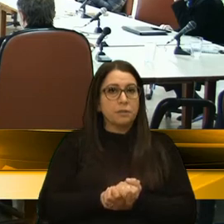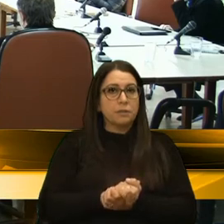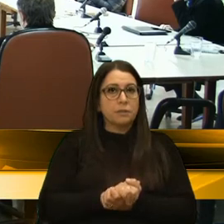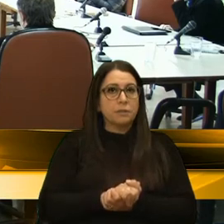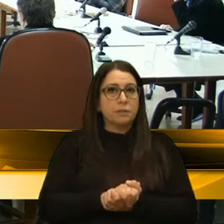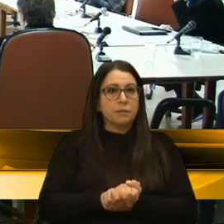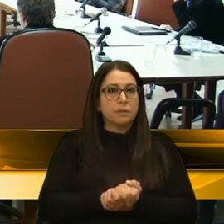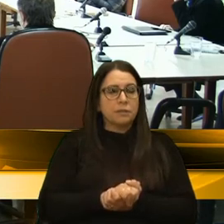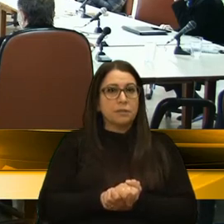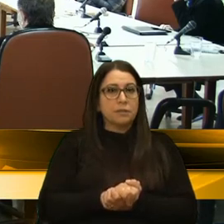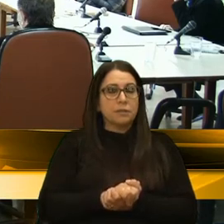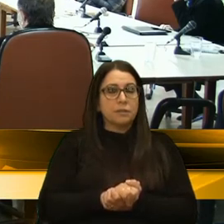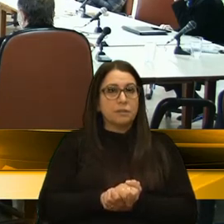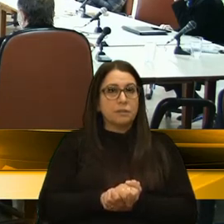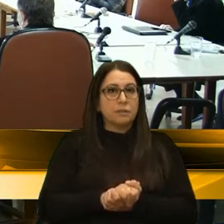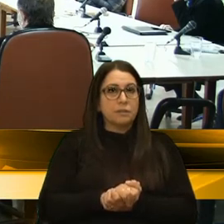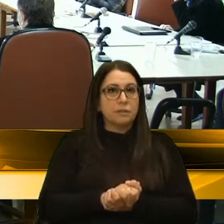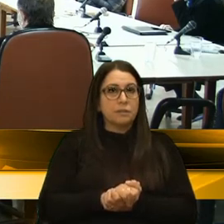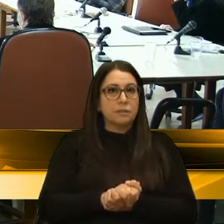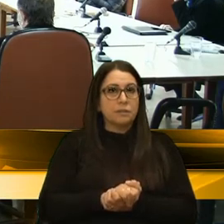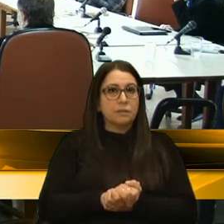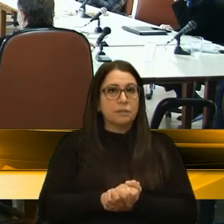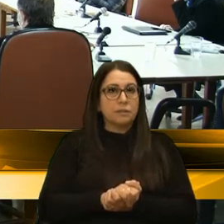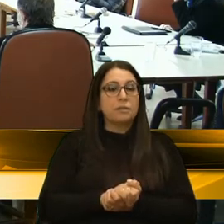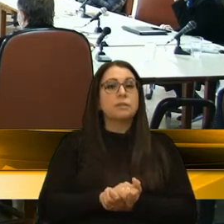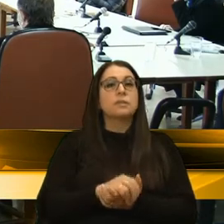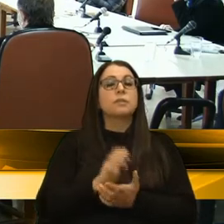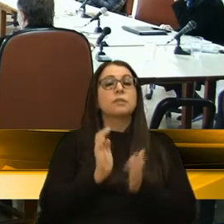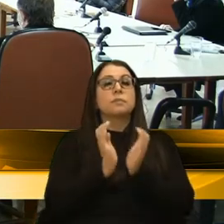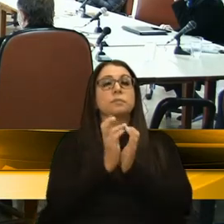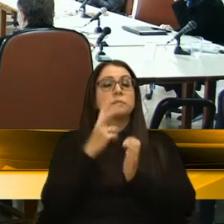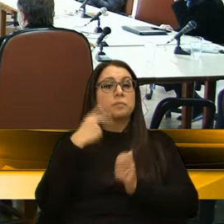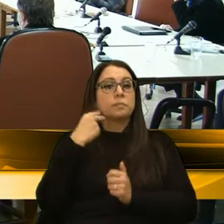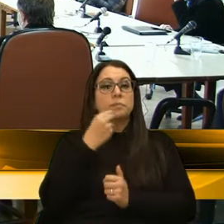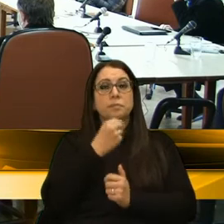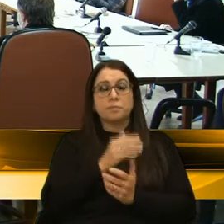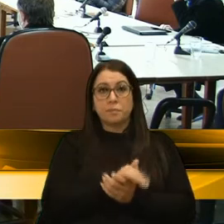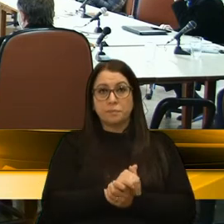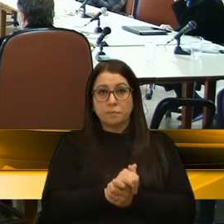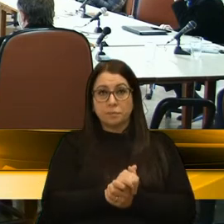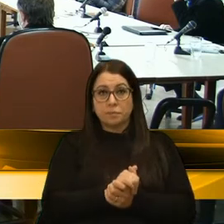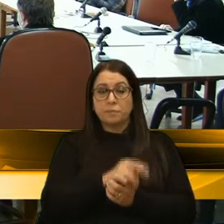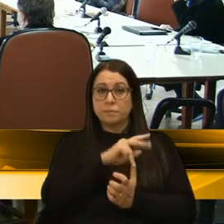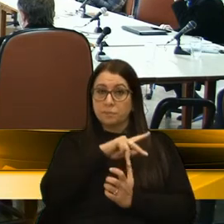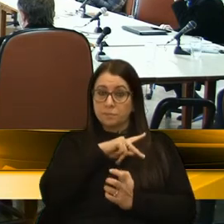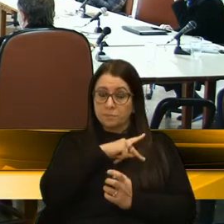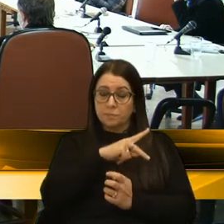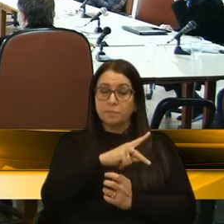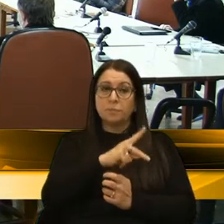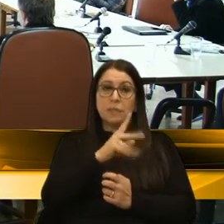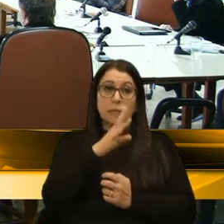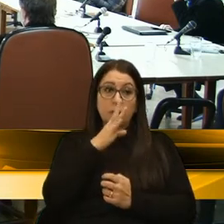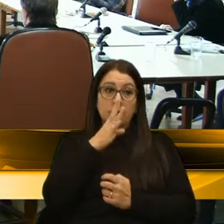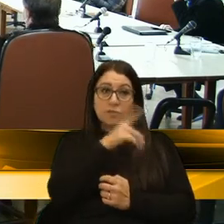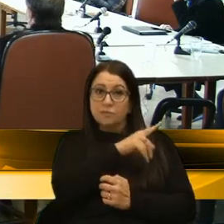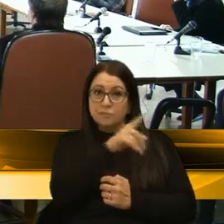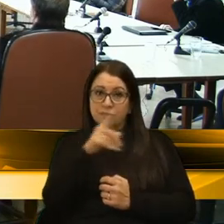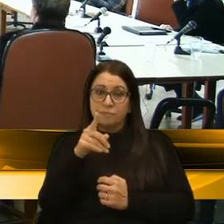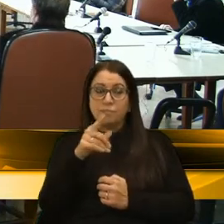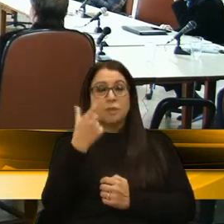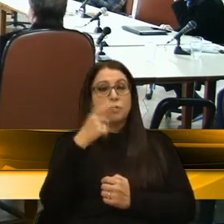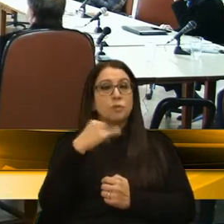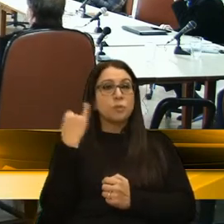De imediato, vereadora Paula. Colegas vereadores, presidente, quem nos assiste, eu achei